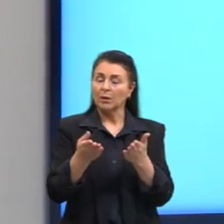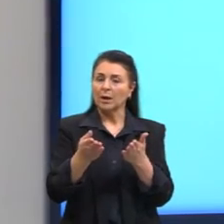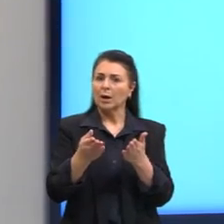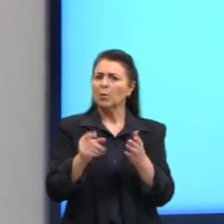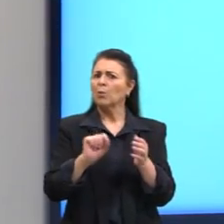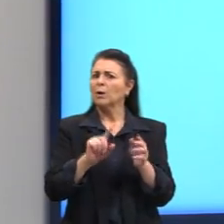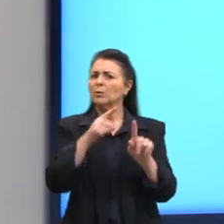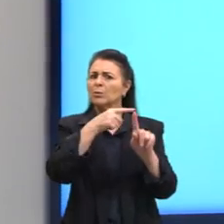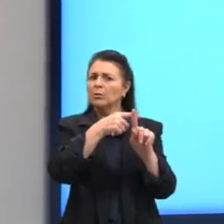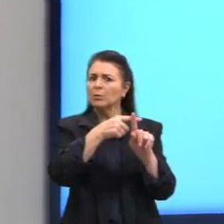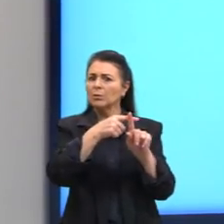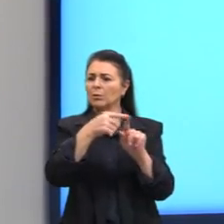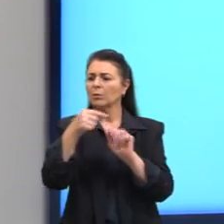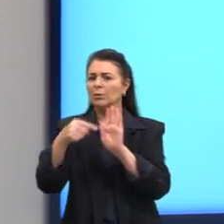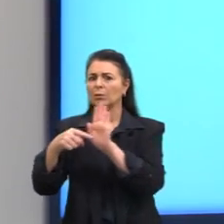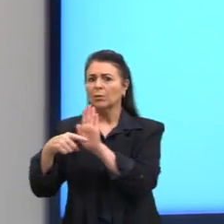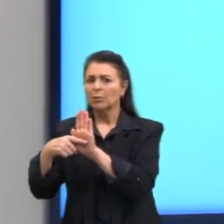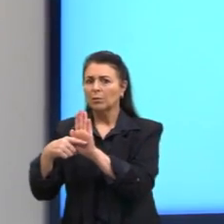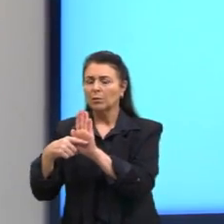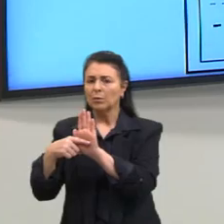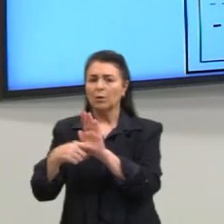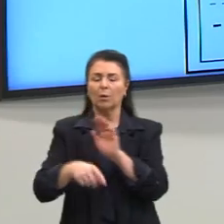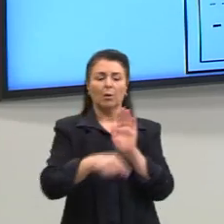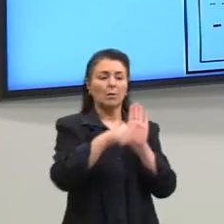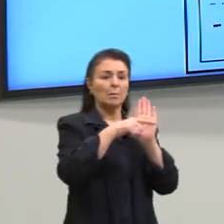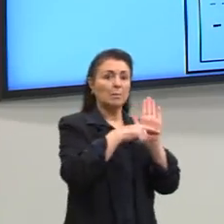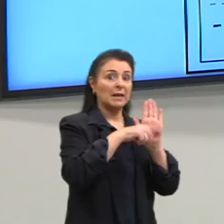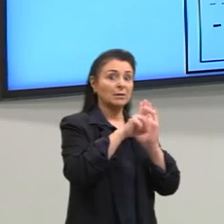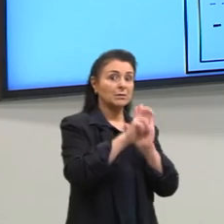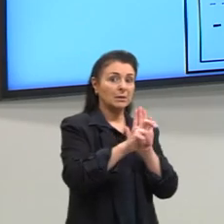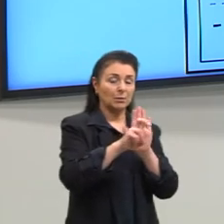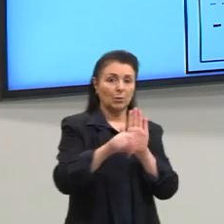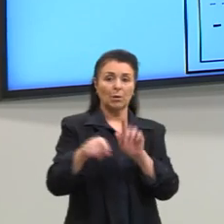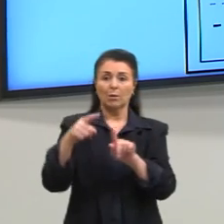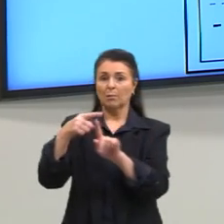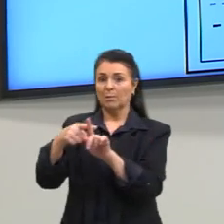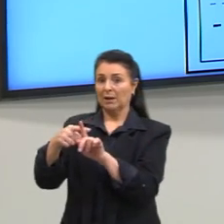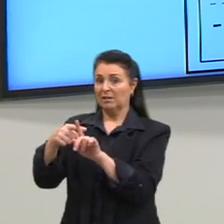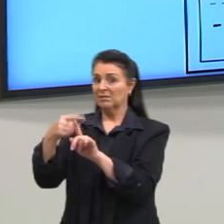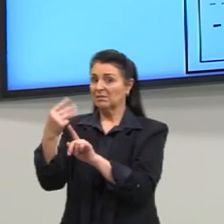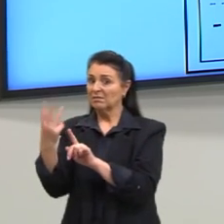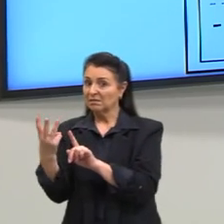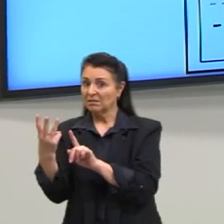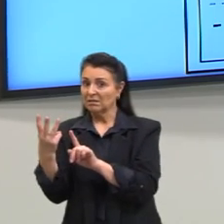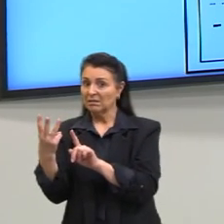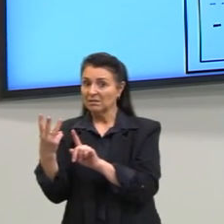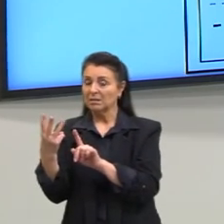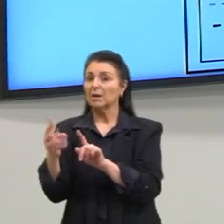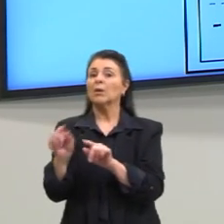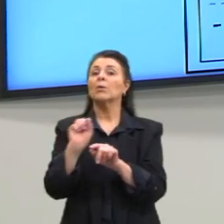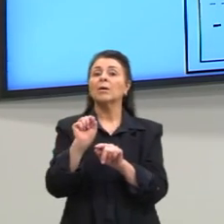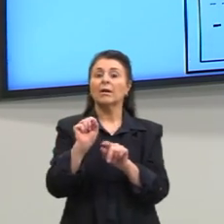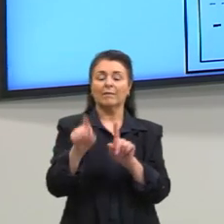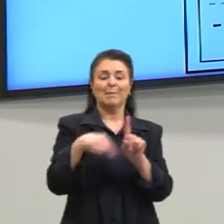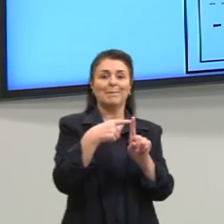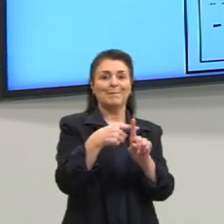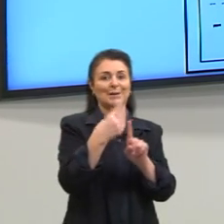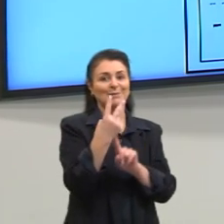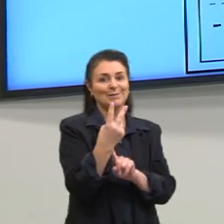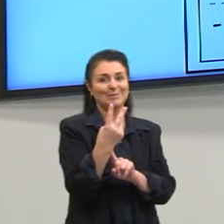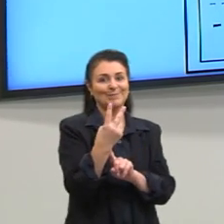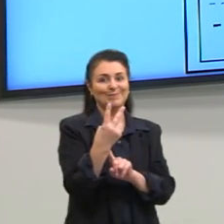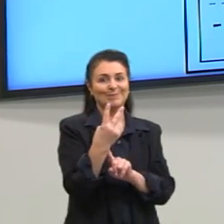subtração, aqui nós temos menos 5 e mais 3, vai ficar menos 2, porque vai prevalecer o sinal do número maior, menos 5,